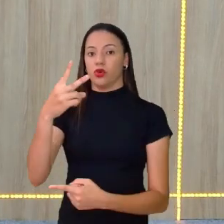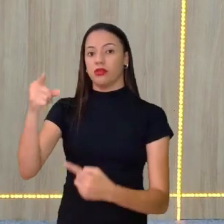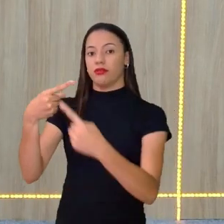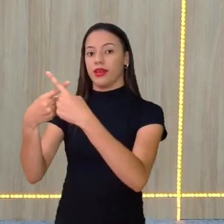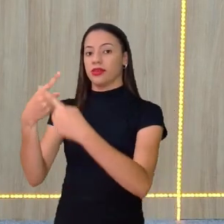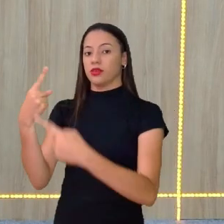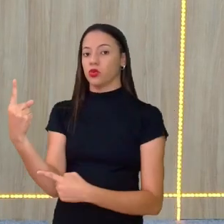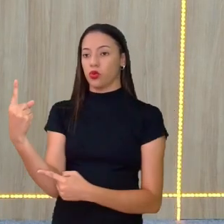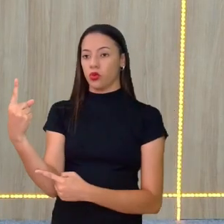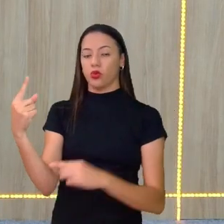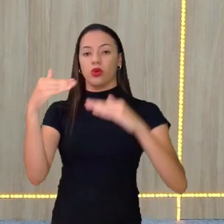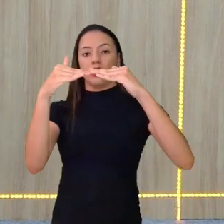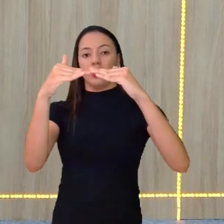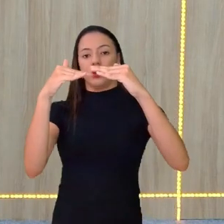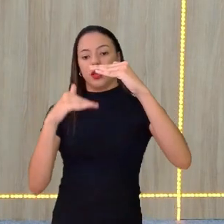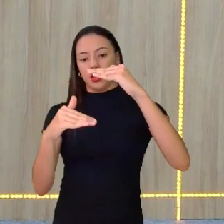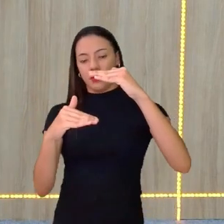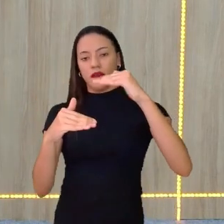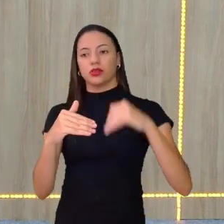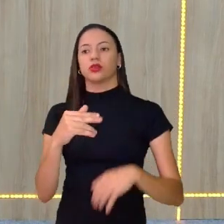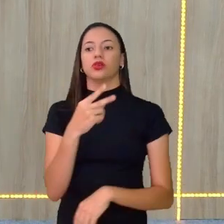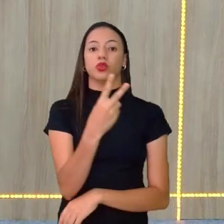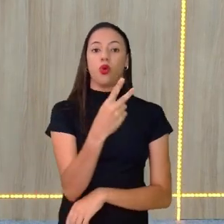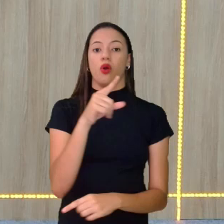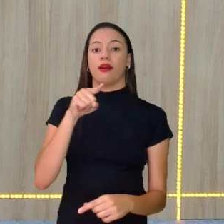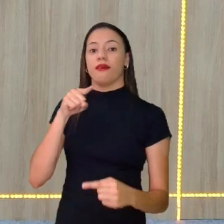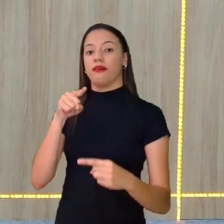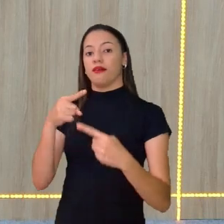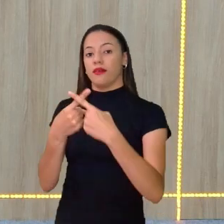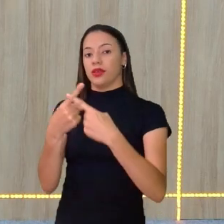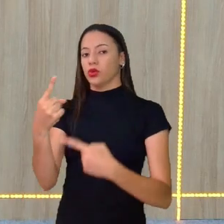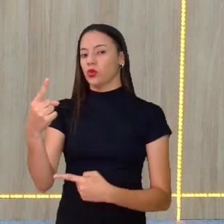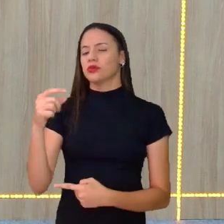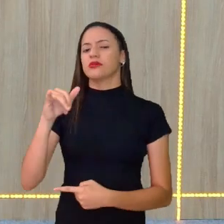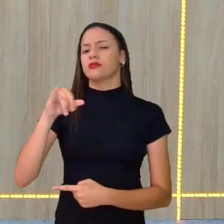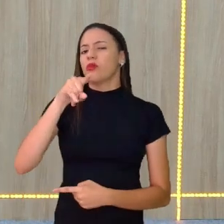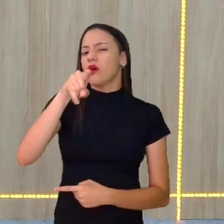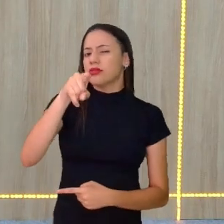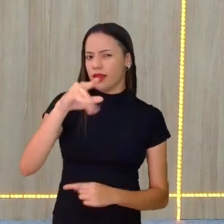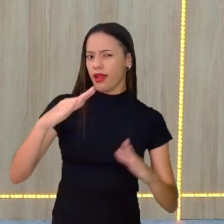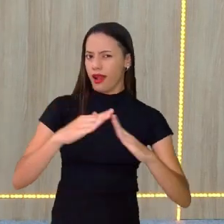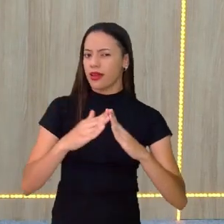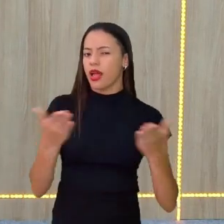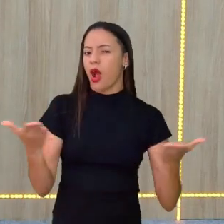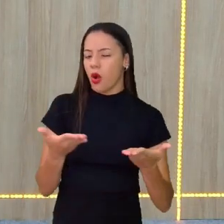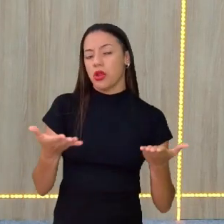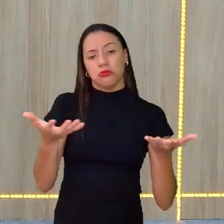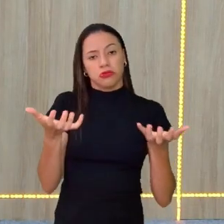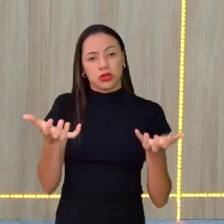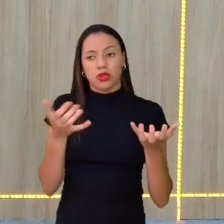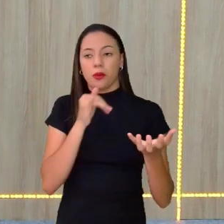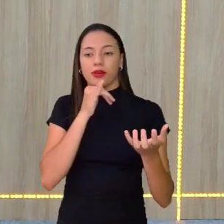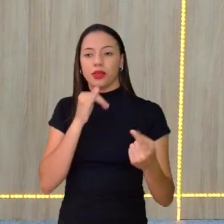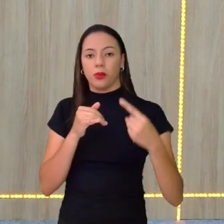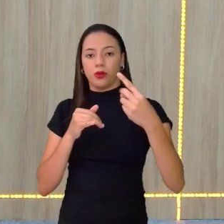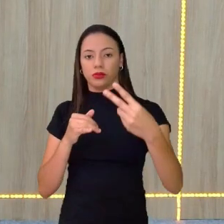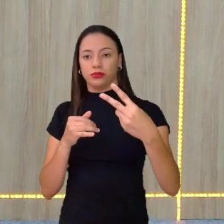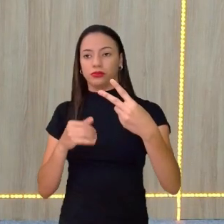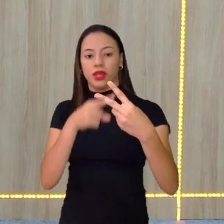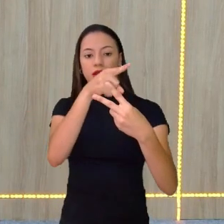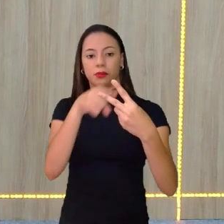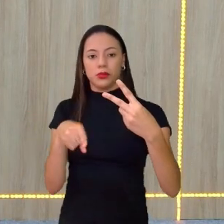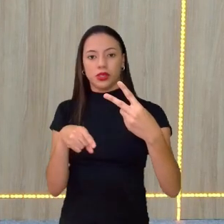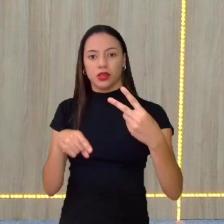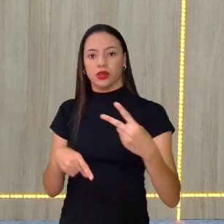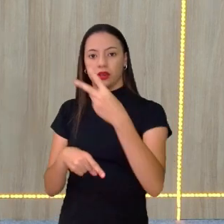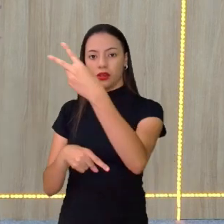um. E aqui, dois vezes um. Se você que está em casa aí quiser cortar esse dois com esse dois e esse dois com